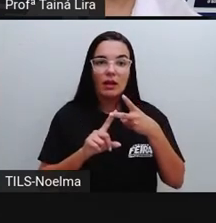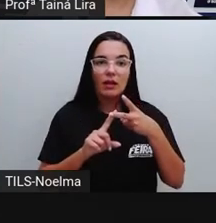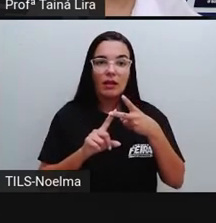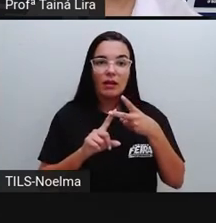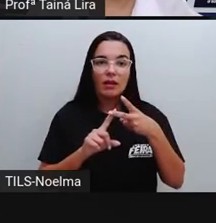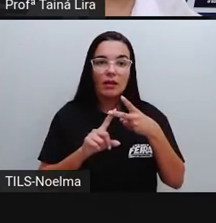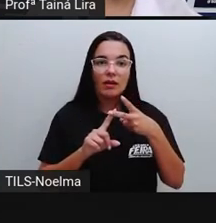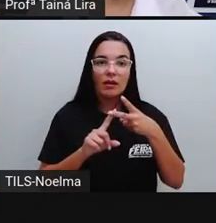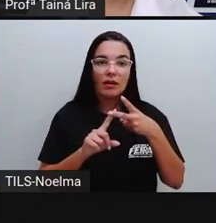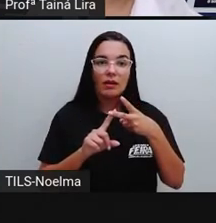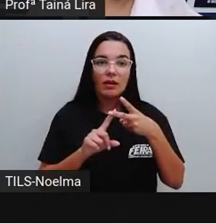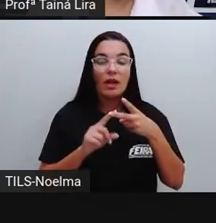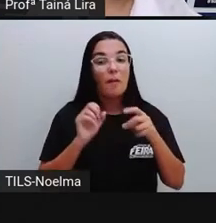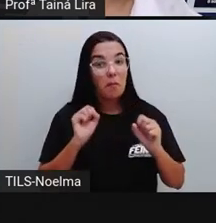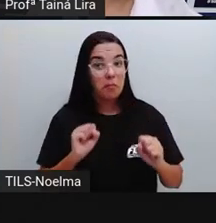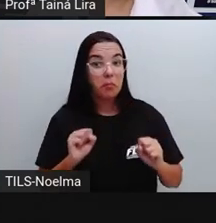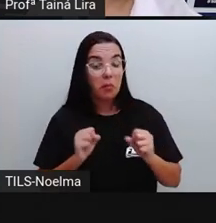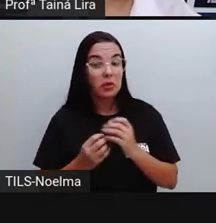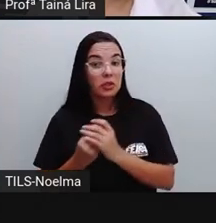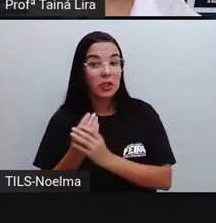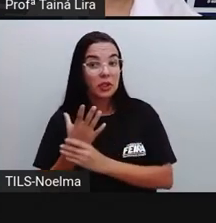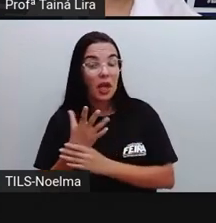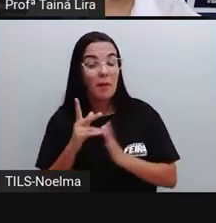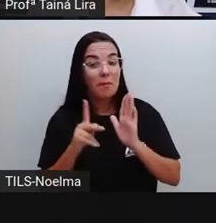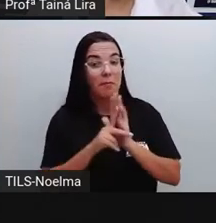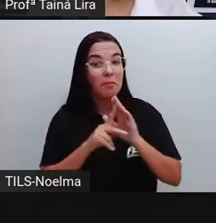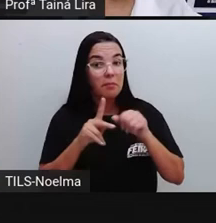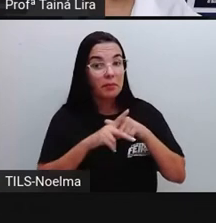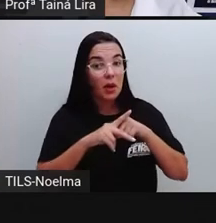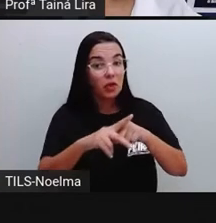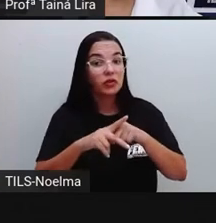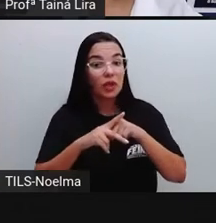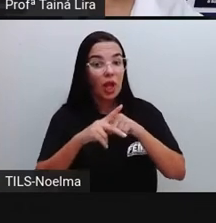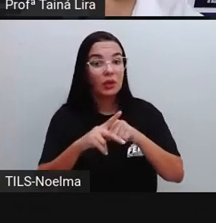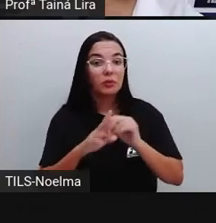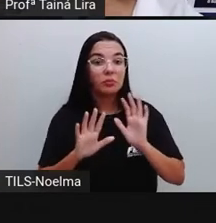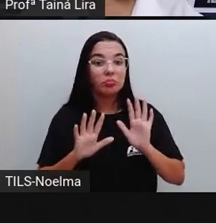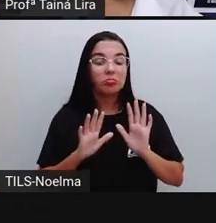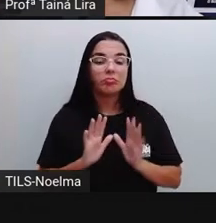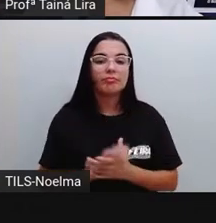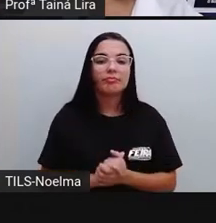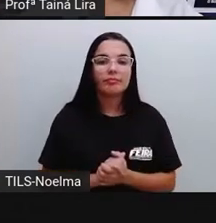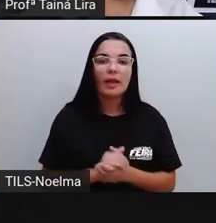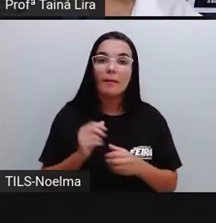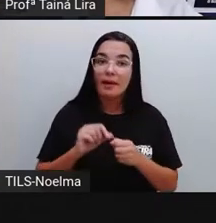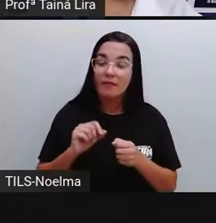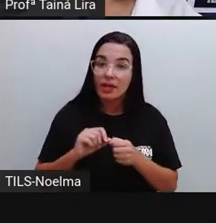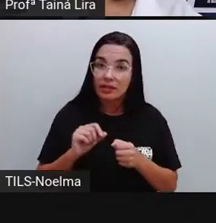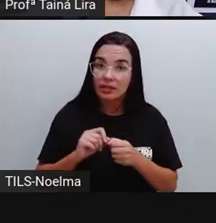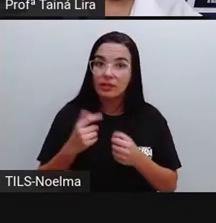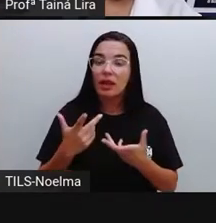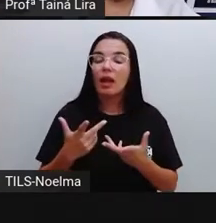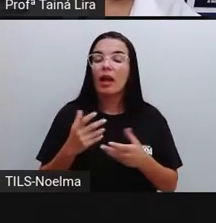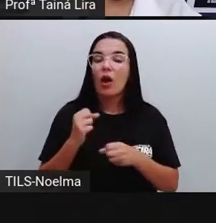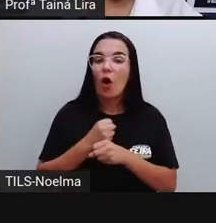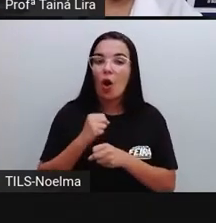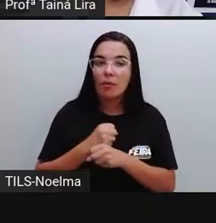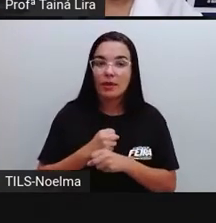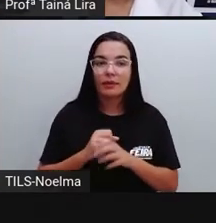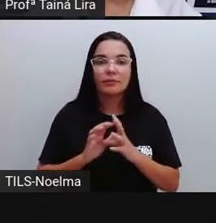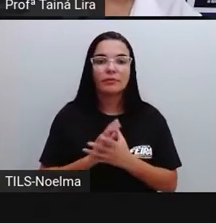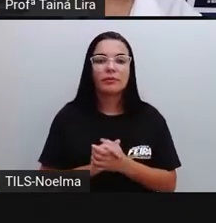Eles podem criar projetos, inclusive, pra fazer esse tipo de obra.